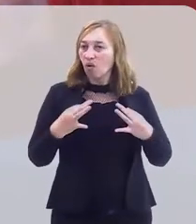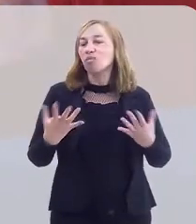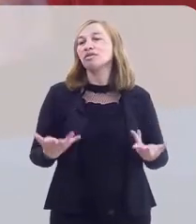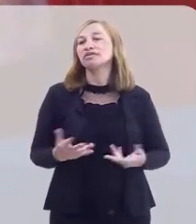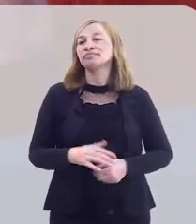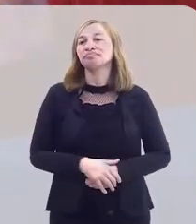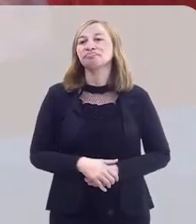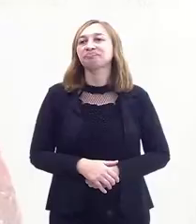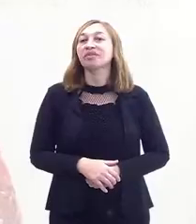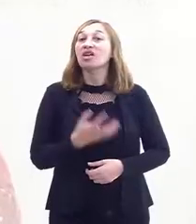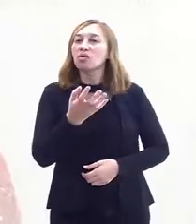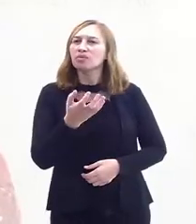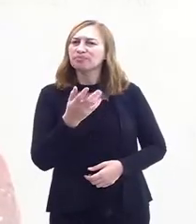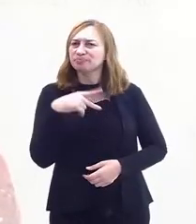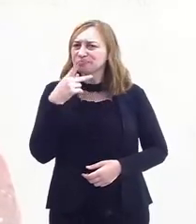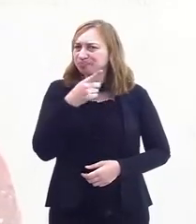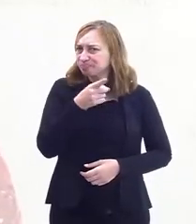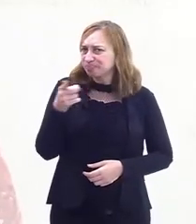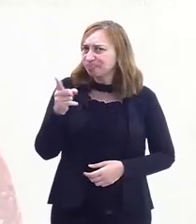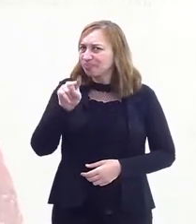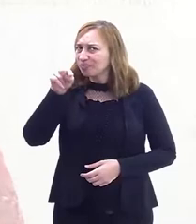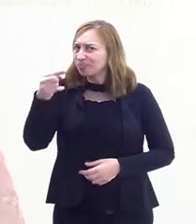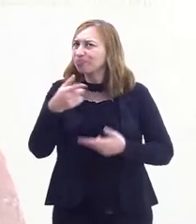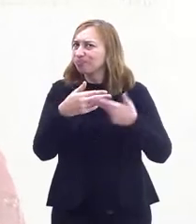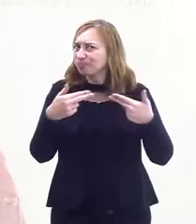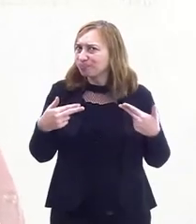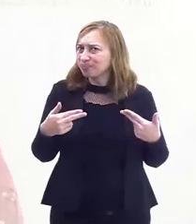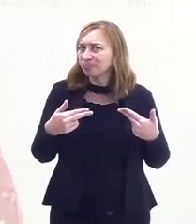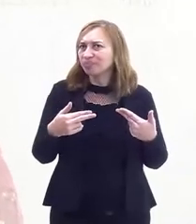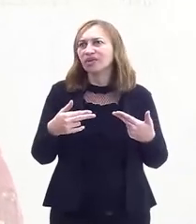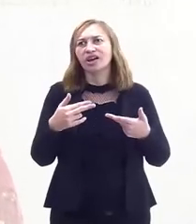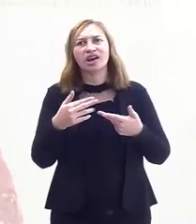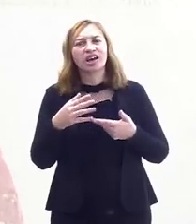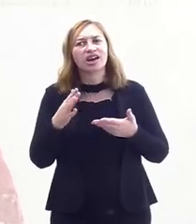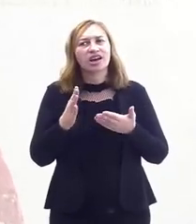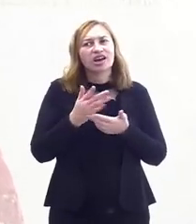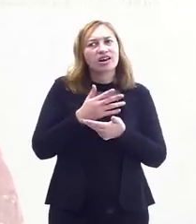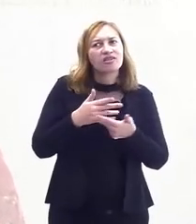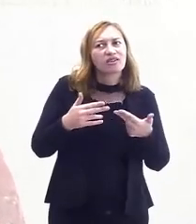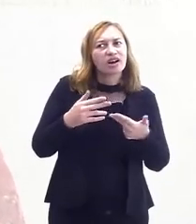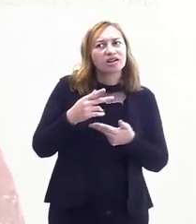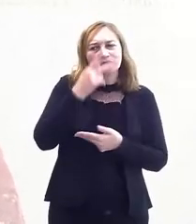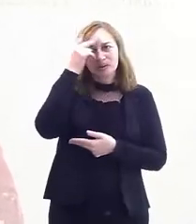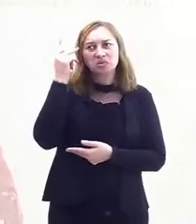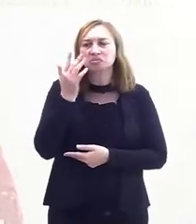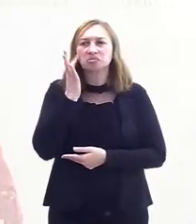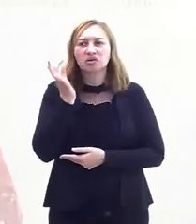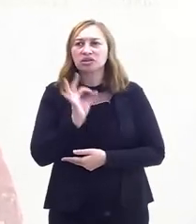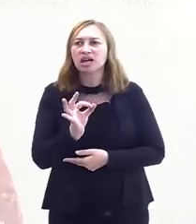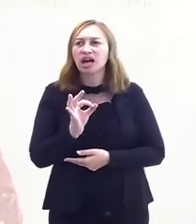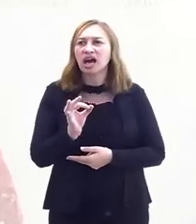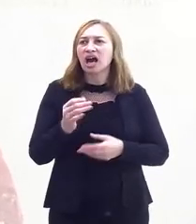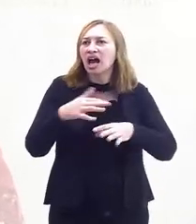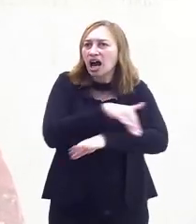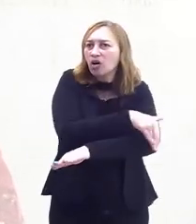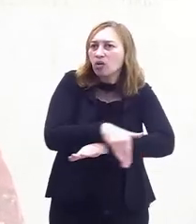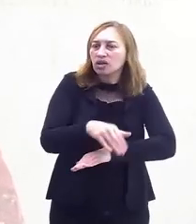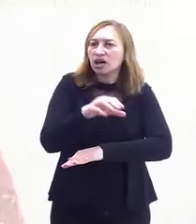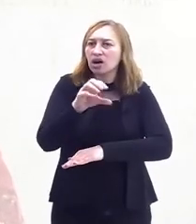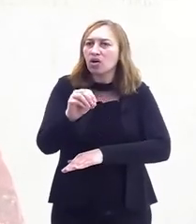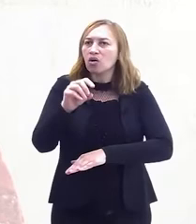A roupa era bem... Eu queria contar a vocês uma outra coisa que talvez muitos não saibam. A Rua da